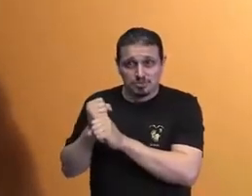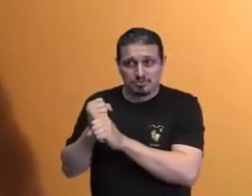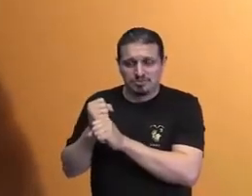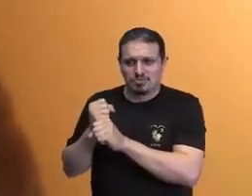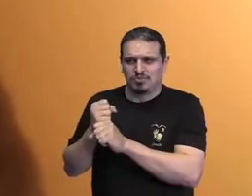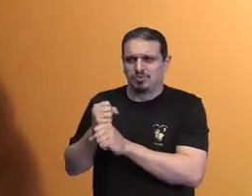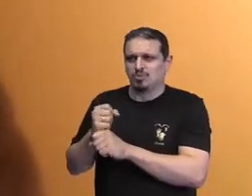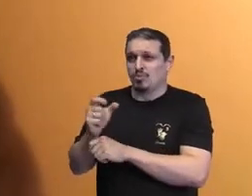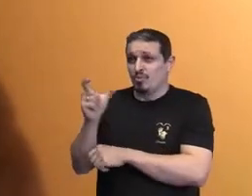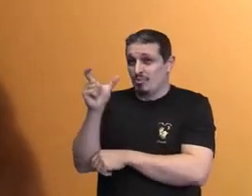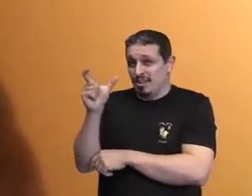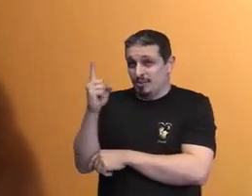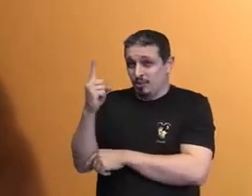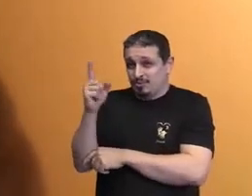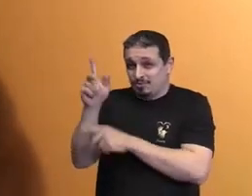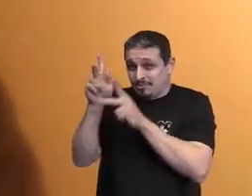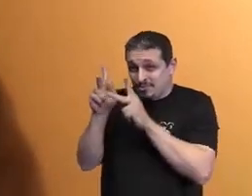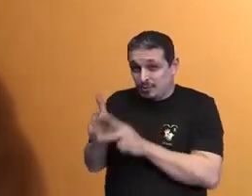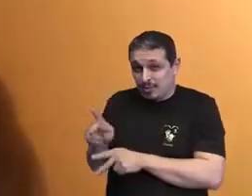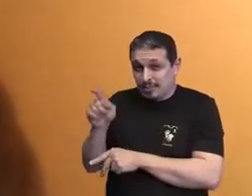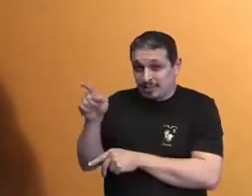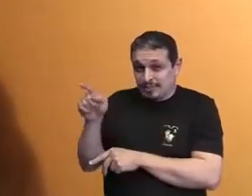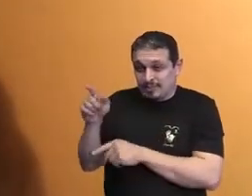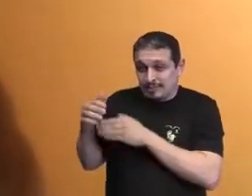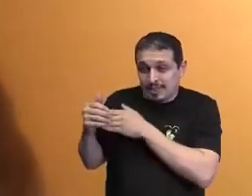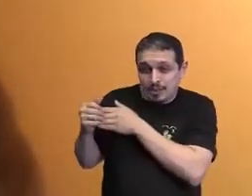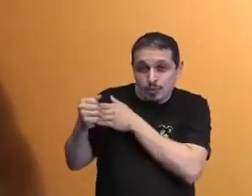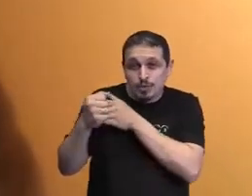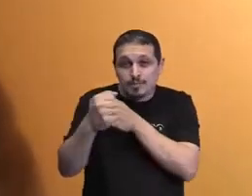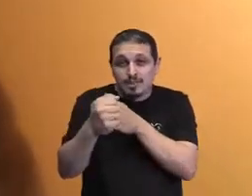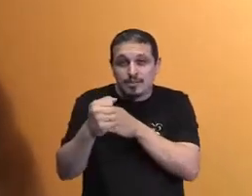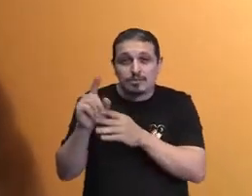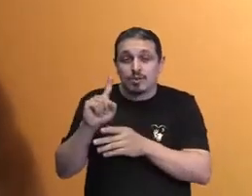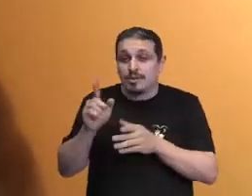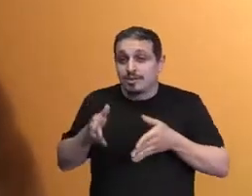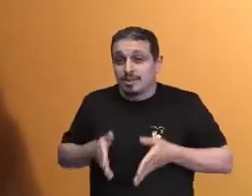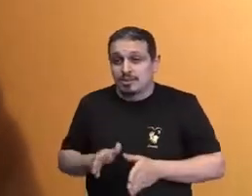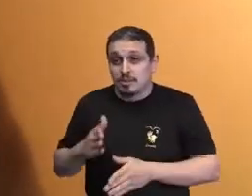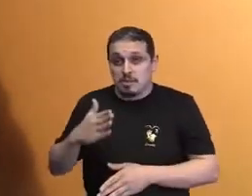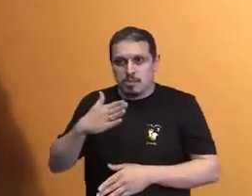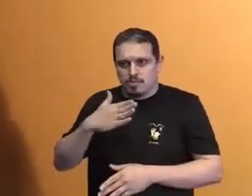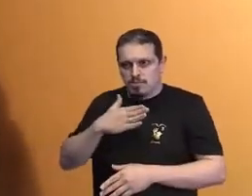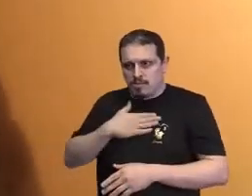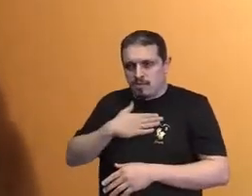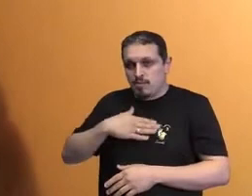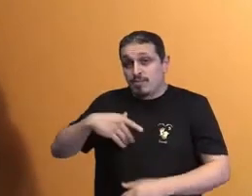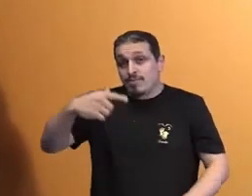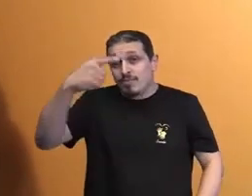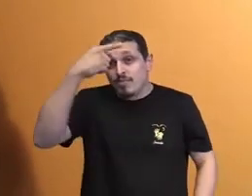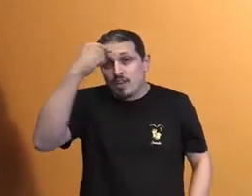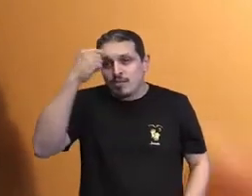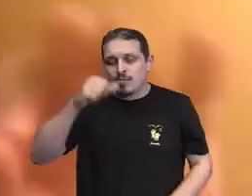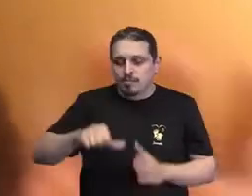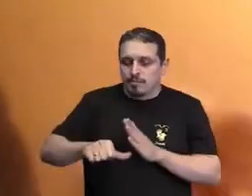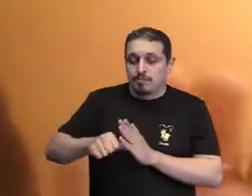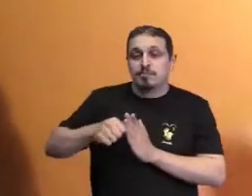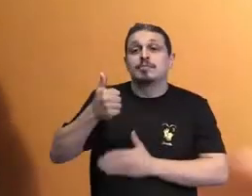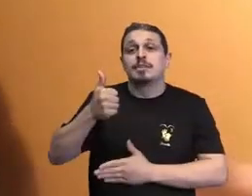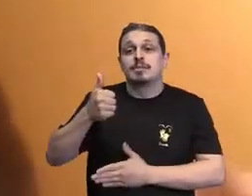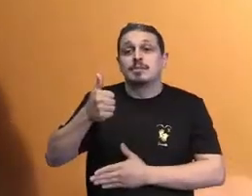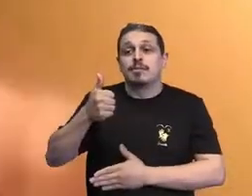agora, ainda não haverá nascido, eu entrei no primeiro ano da universidade para fazer filosofia. Em